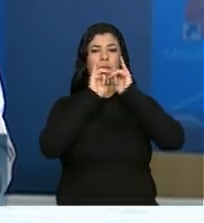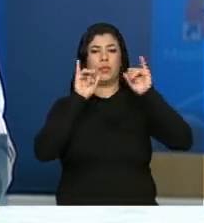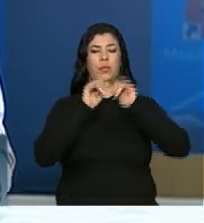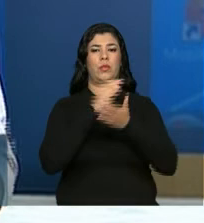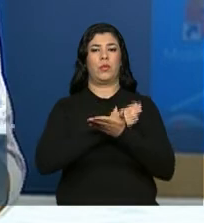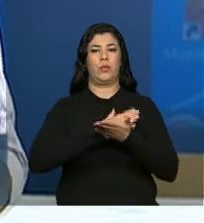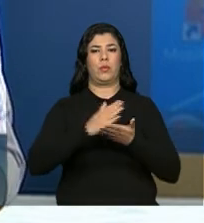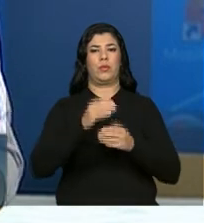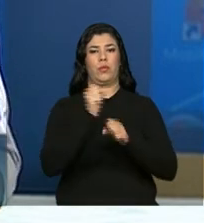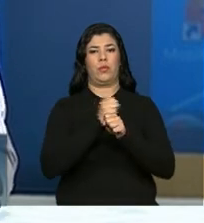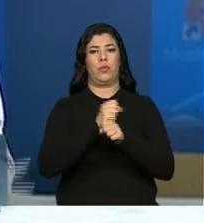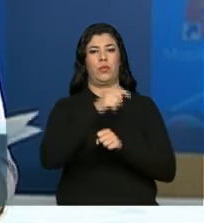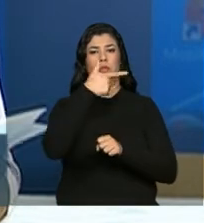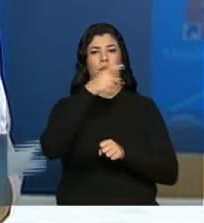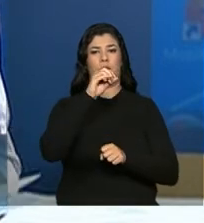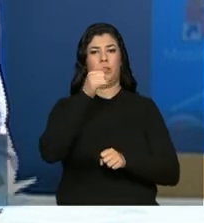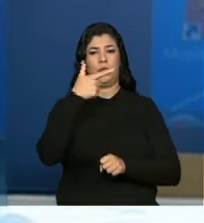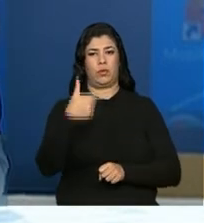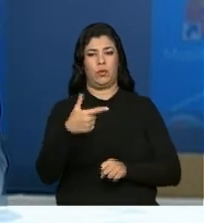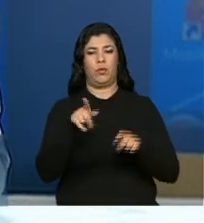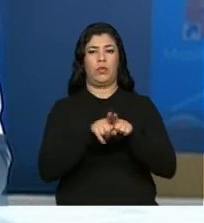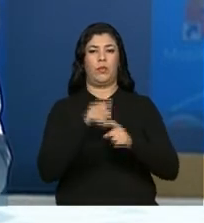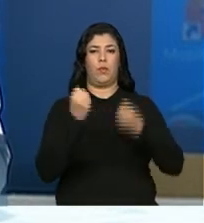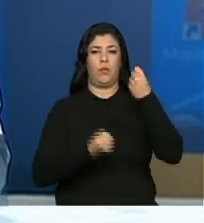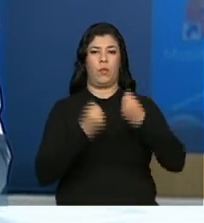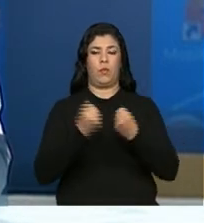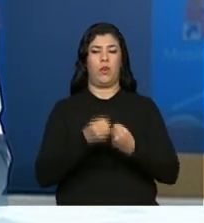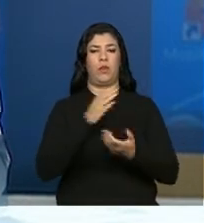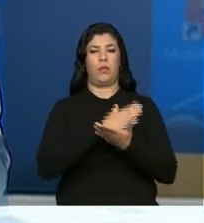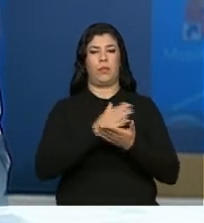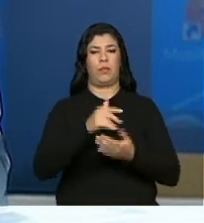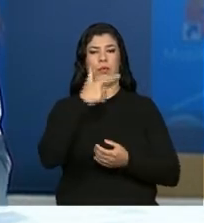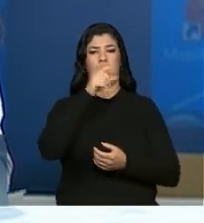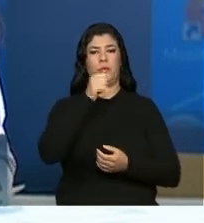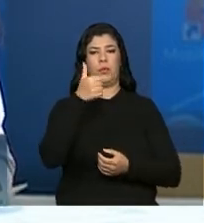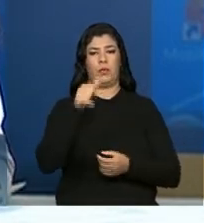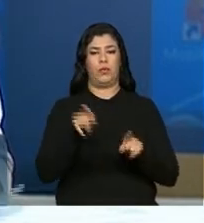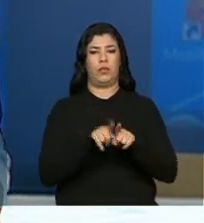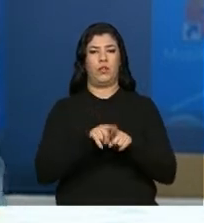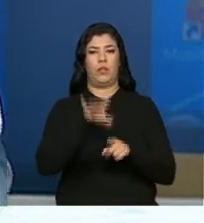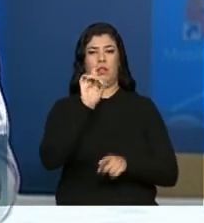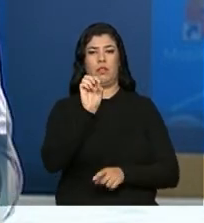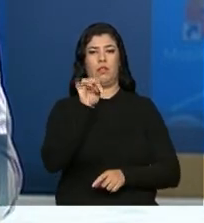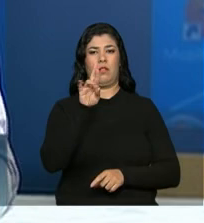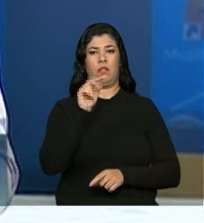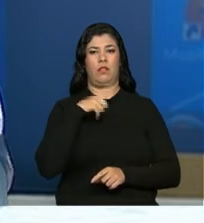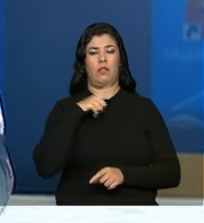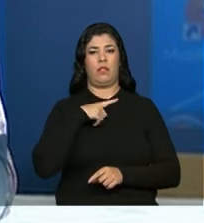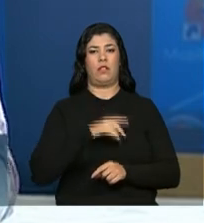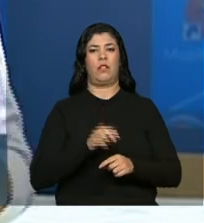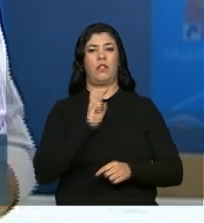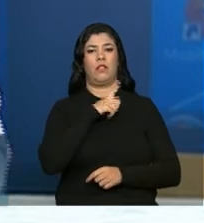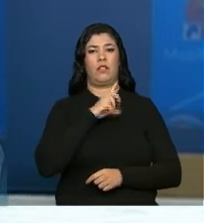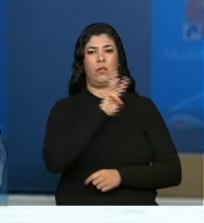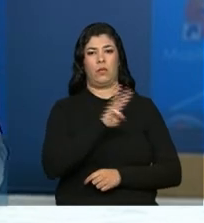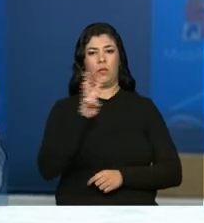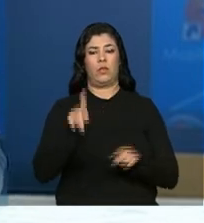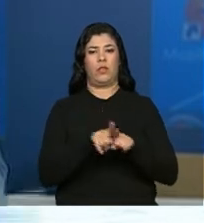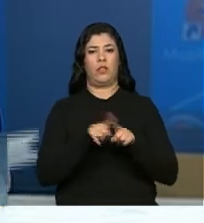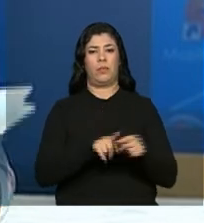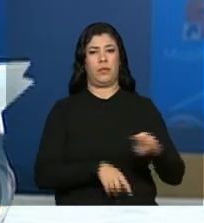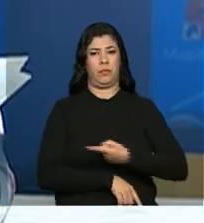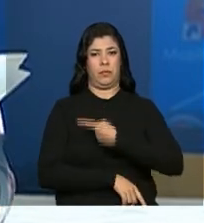2002. No caso de veículos, desde 2011, o Denatran, Departamento Nacional de Trânsito, mantém no seu site, o site que você também